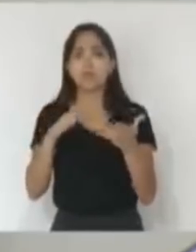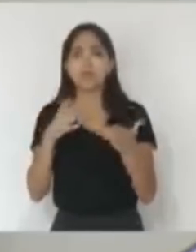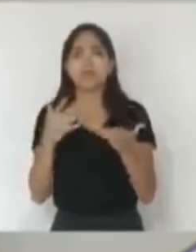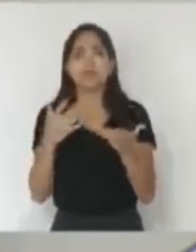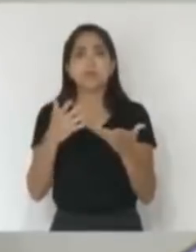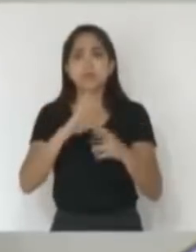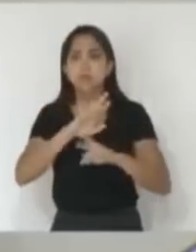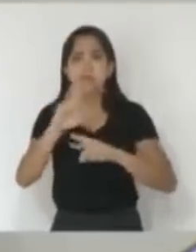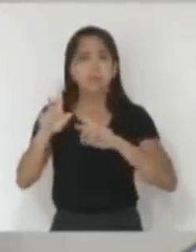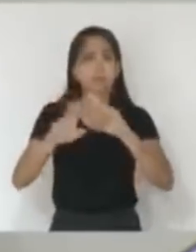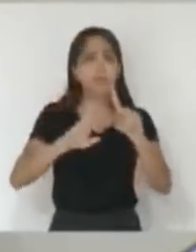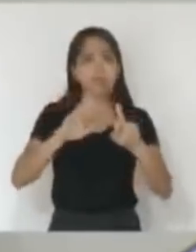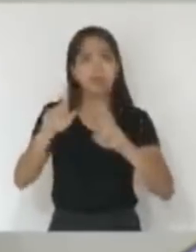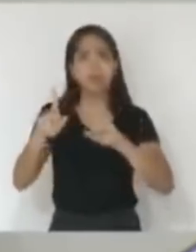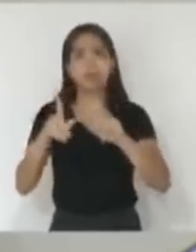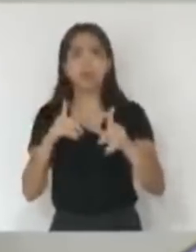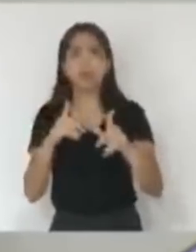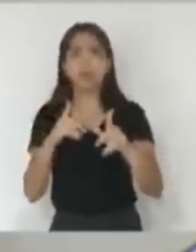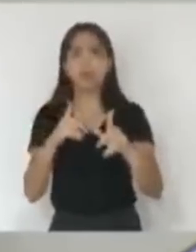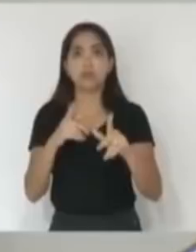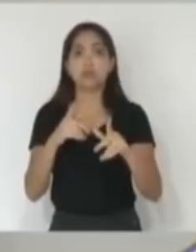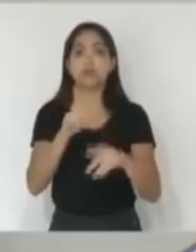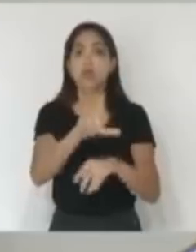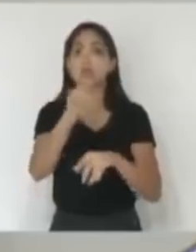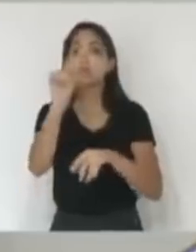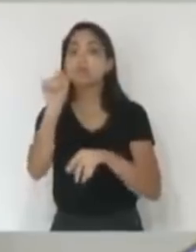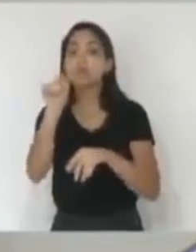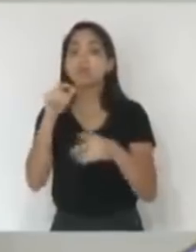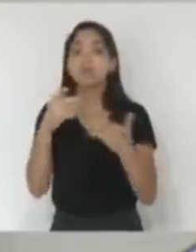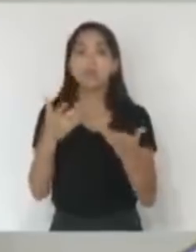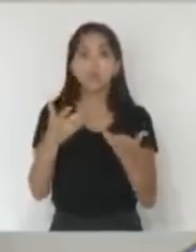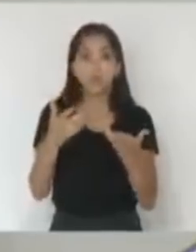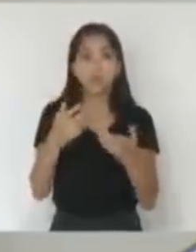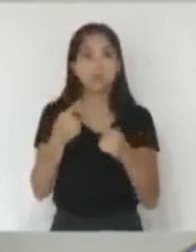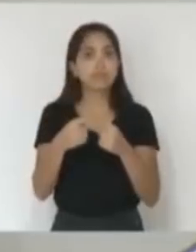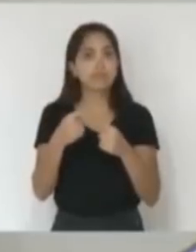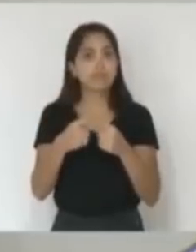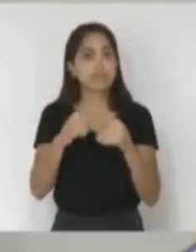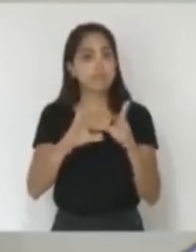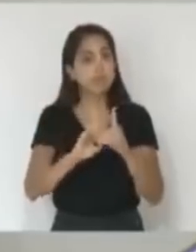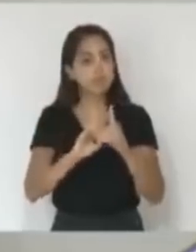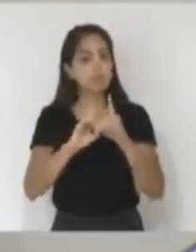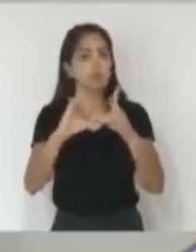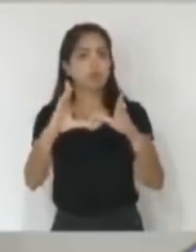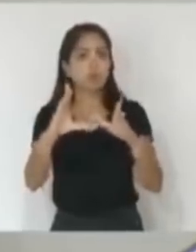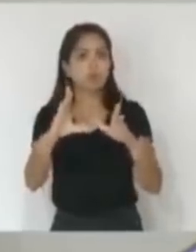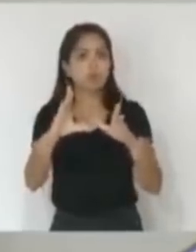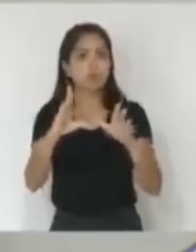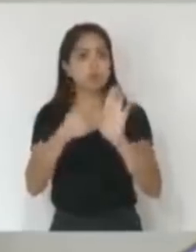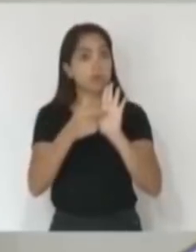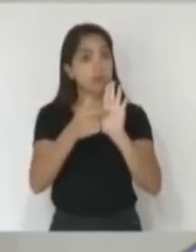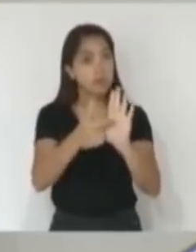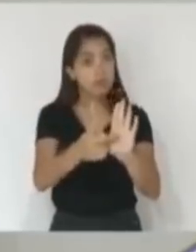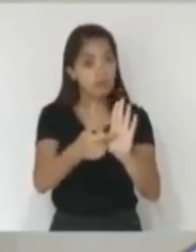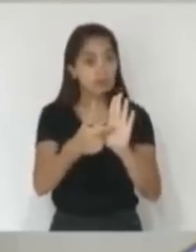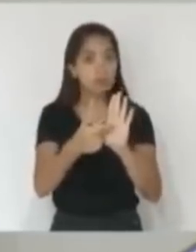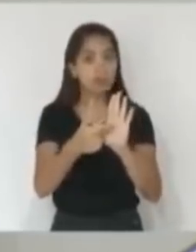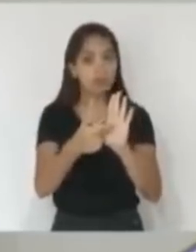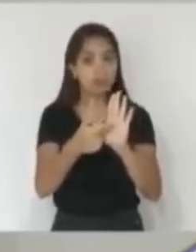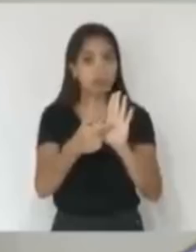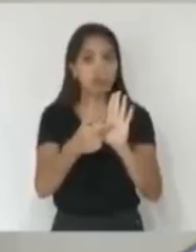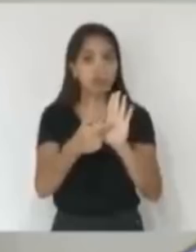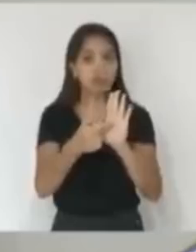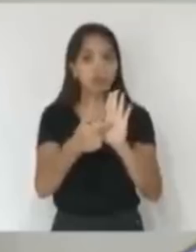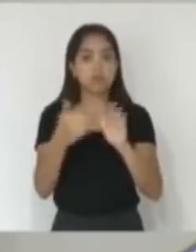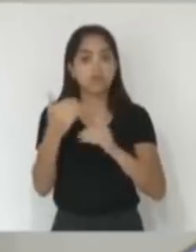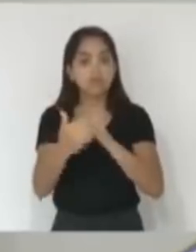foge ao padrão. Nós fomos eleitos porque Santa Catarina é democrática e tem demonstrado uma ascensão do